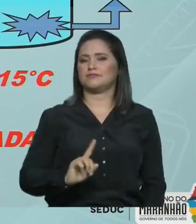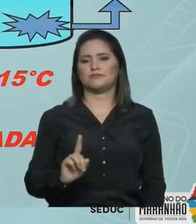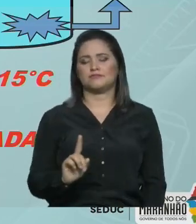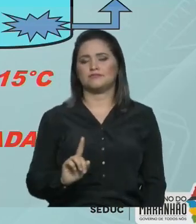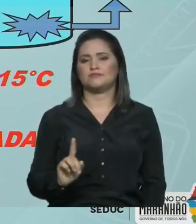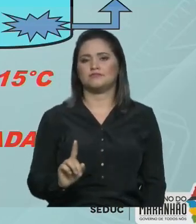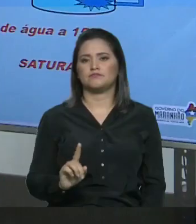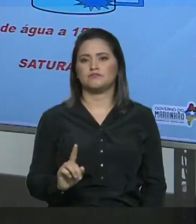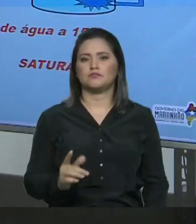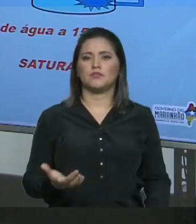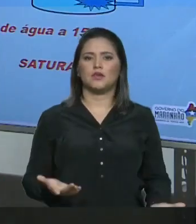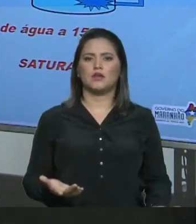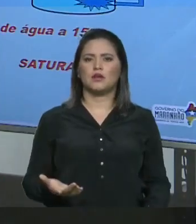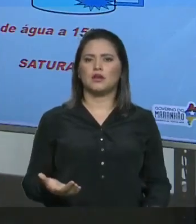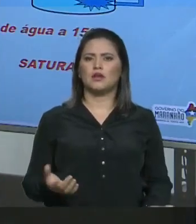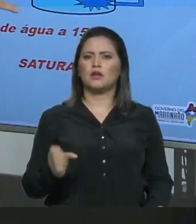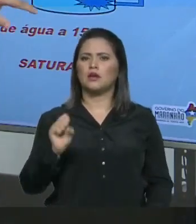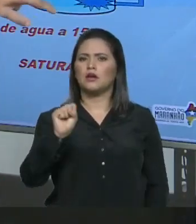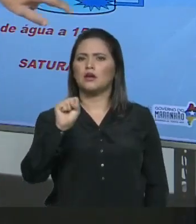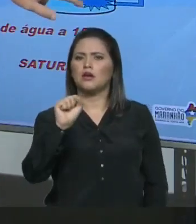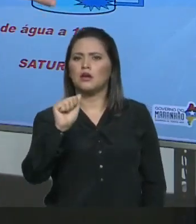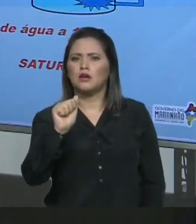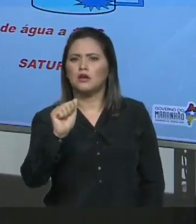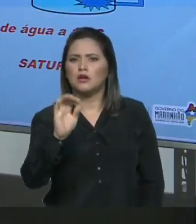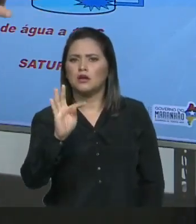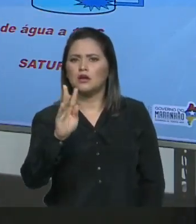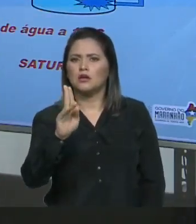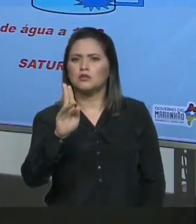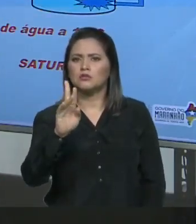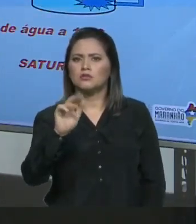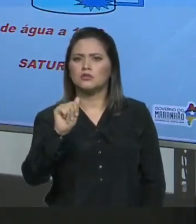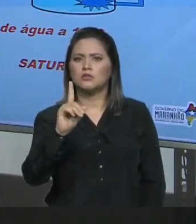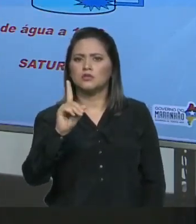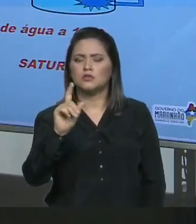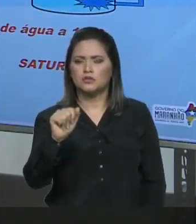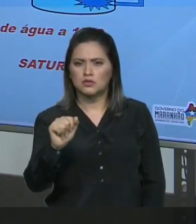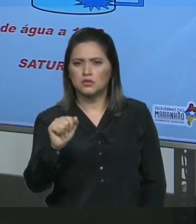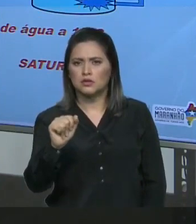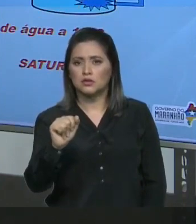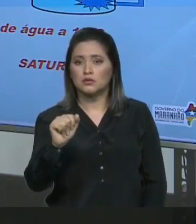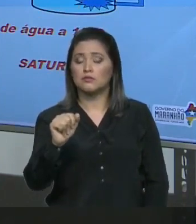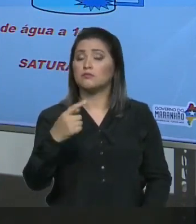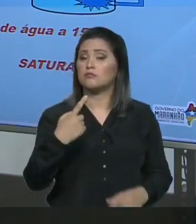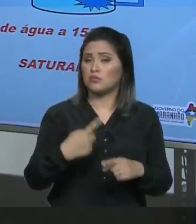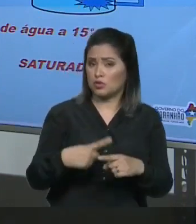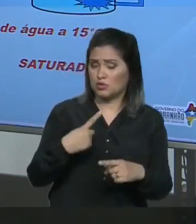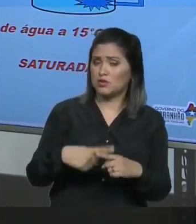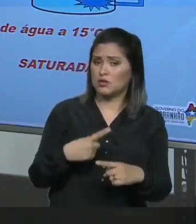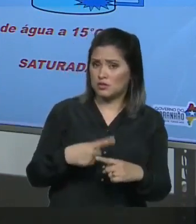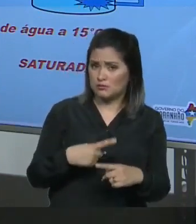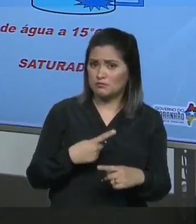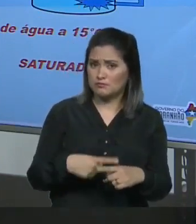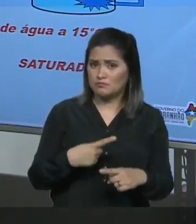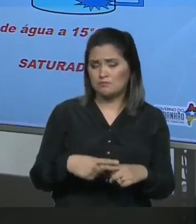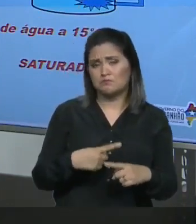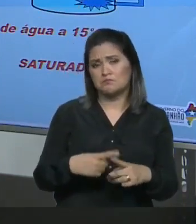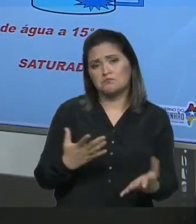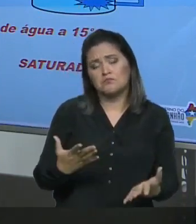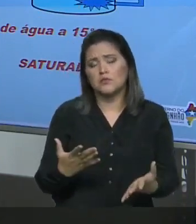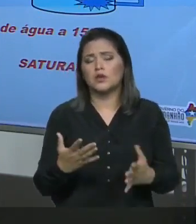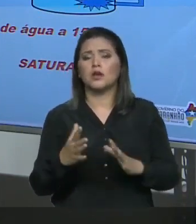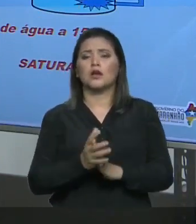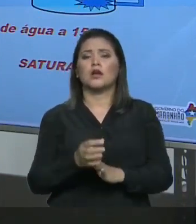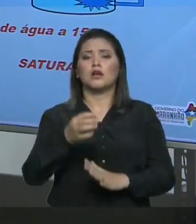classificada Como saturada Saturada por quê Porque o solvente Aqui No caso a água Vai dissolver Os 380 gramas